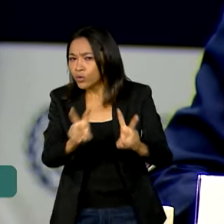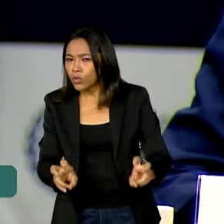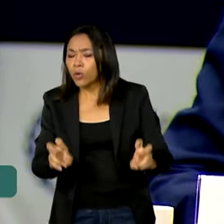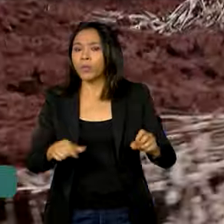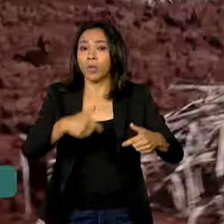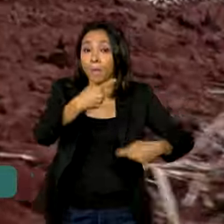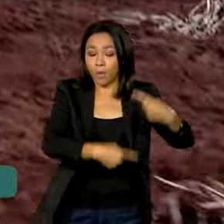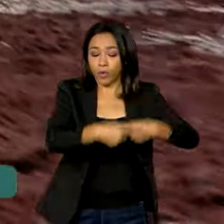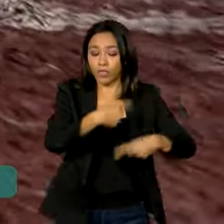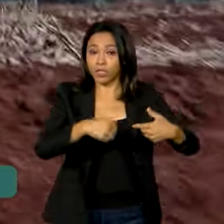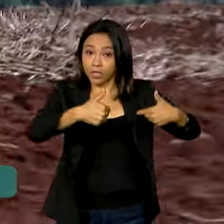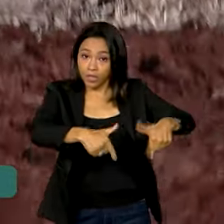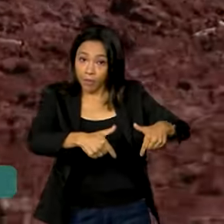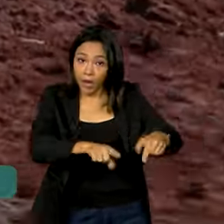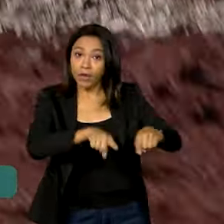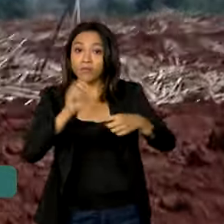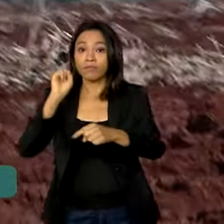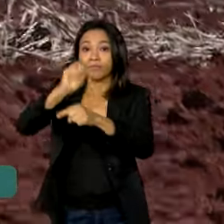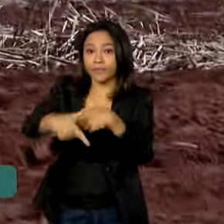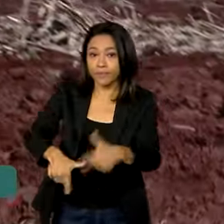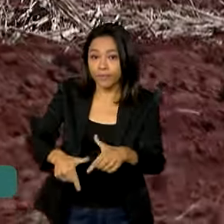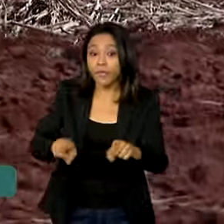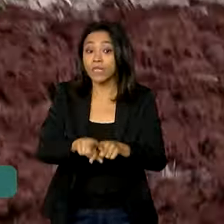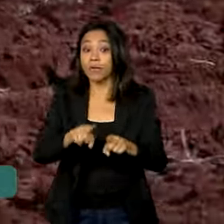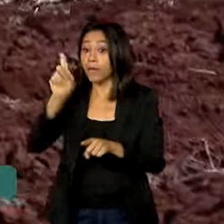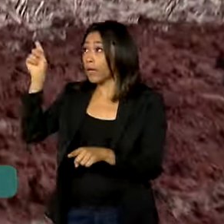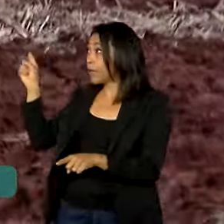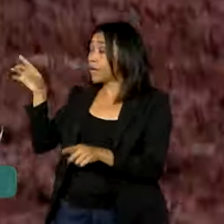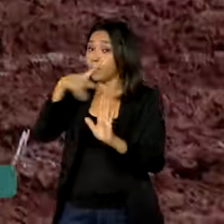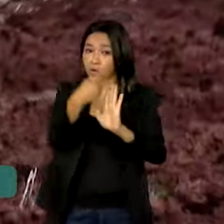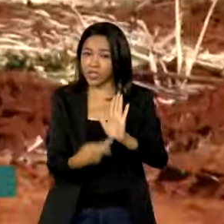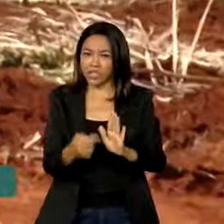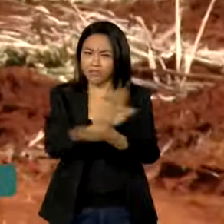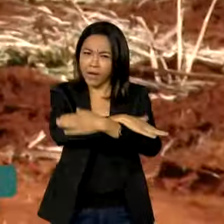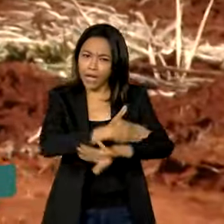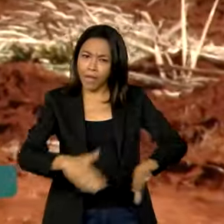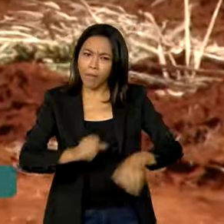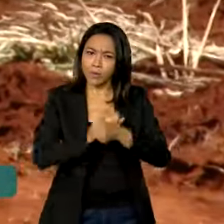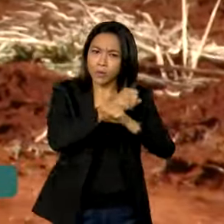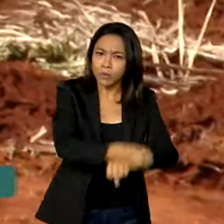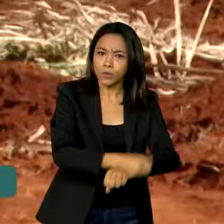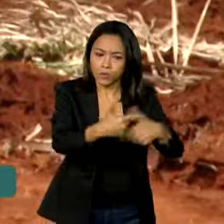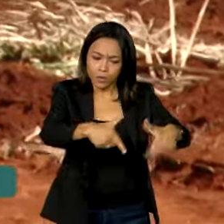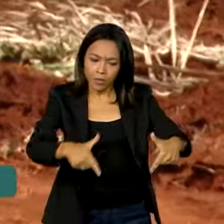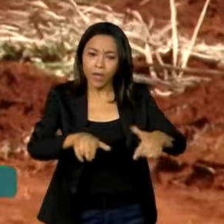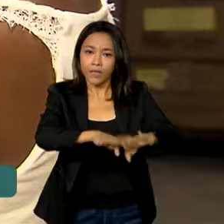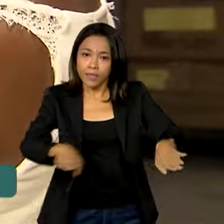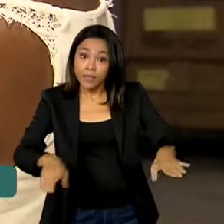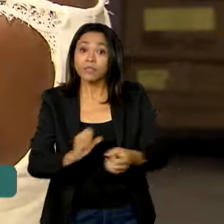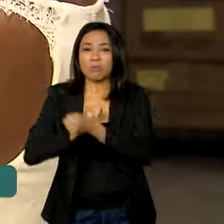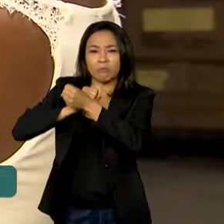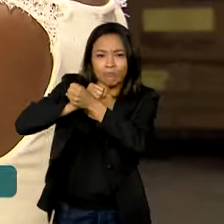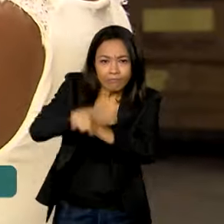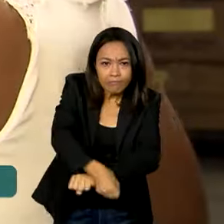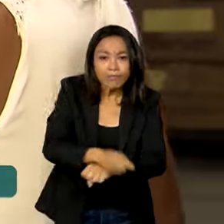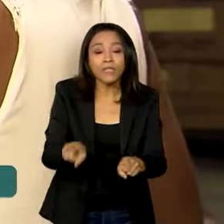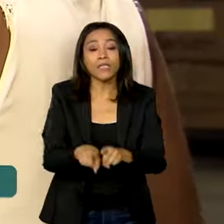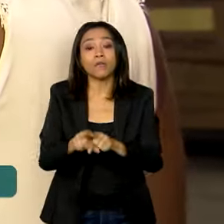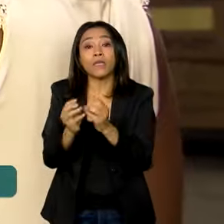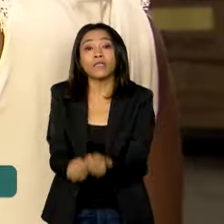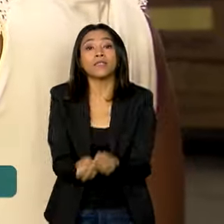trabalho e emprego, em especial projetos de erradicação do trabalho infantil, do trabalho escravo e a equidade de